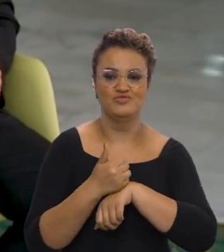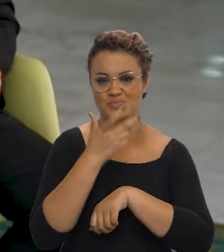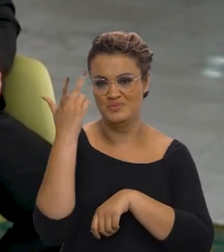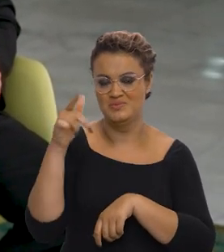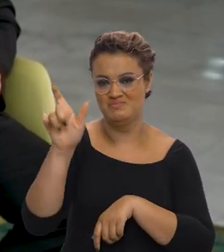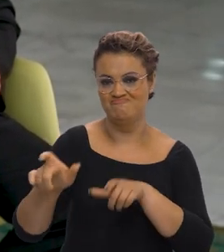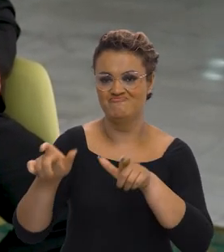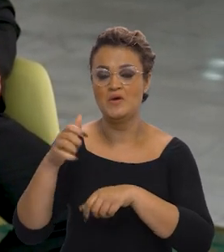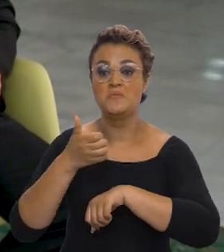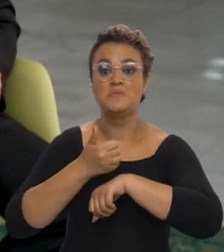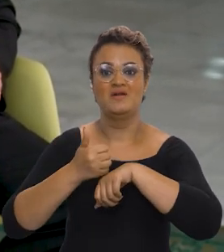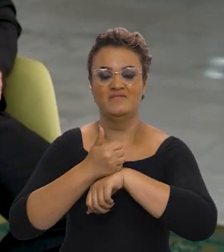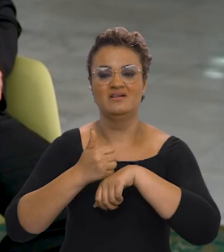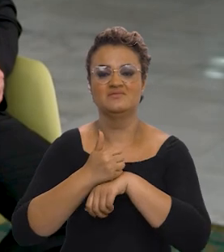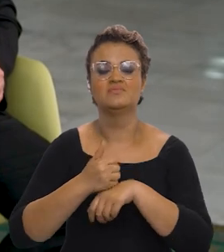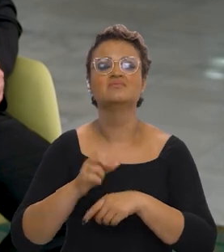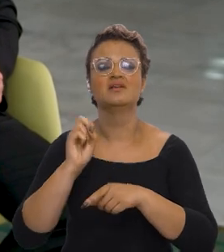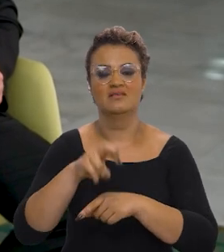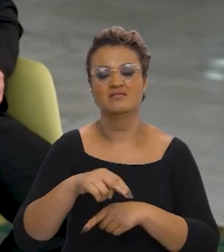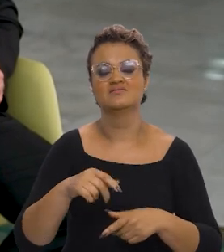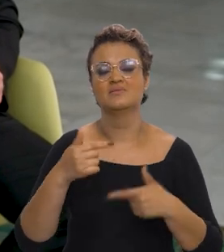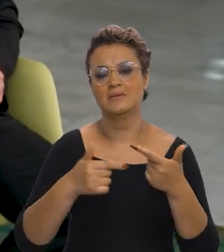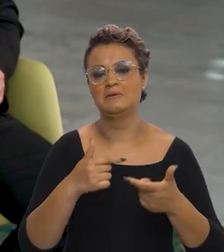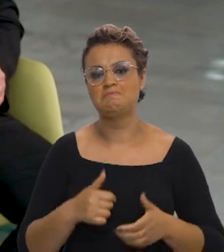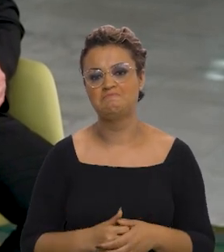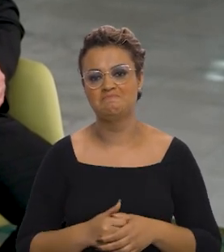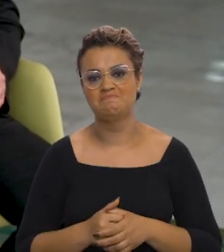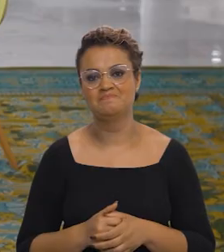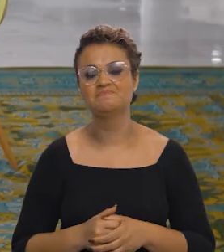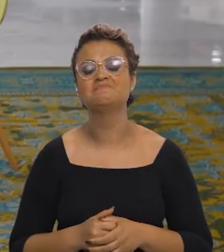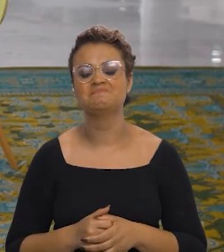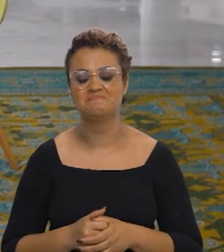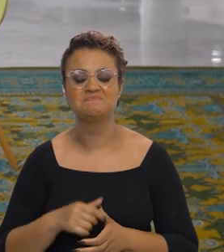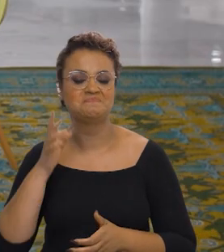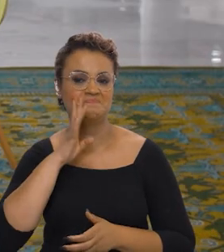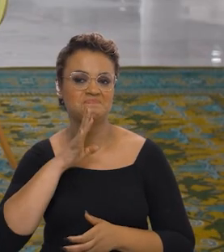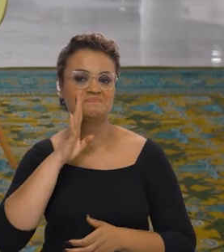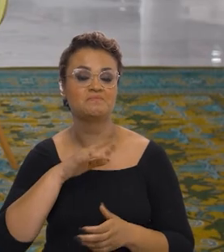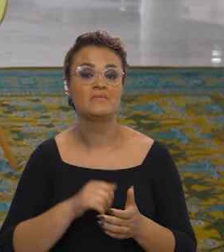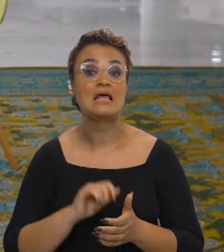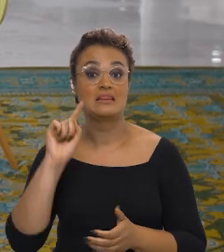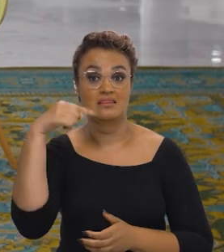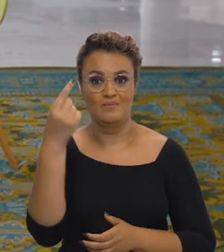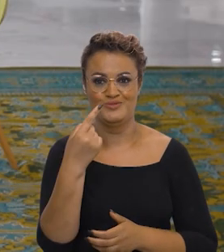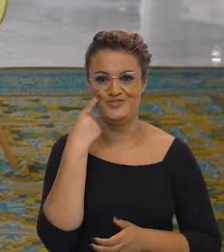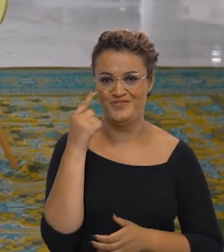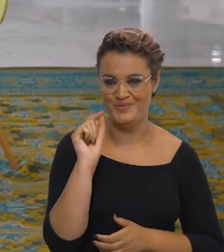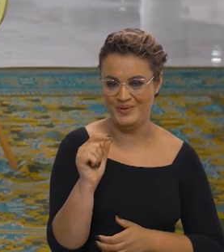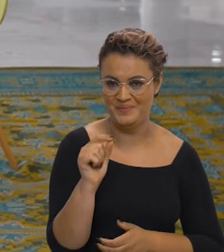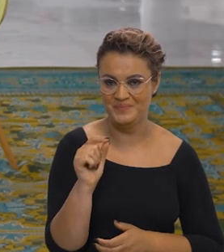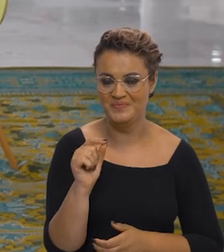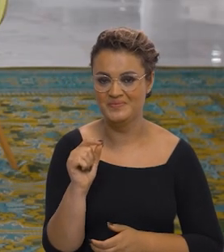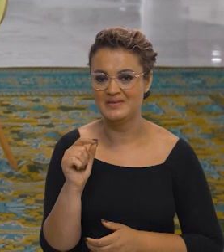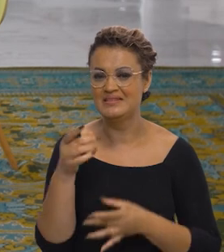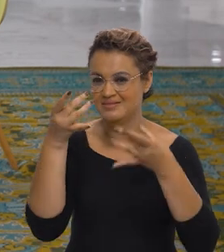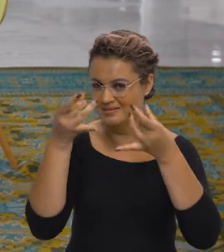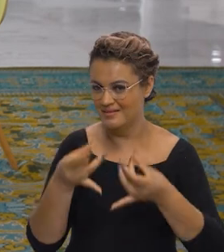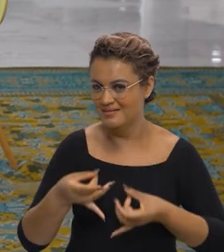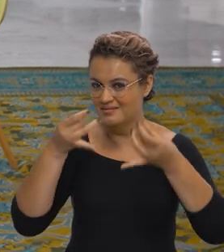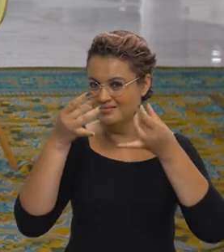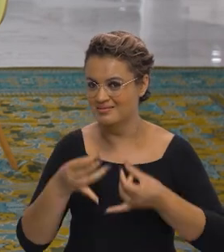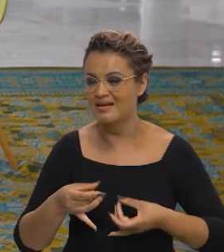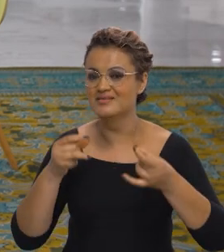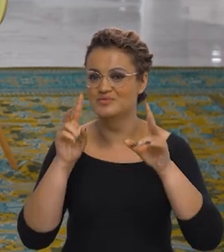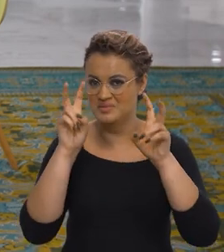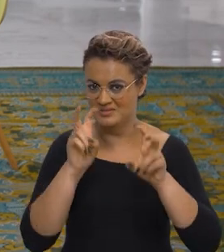da mão de obra necessária para esses postos de trabalho. Muito bacana. No próximo bloco, então, a gente pode